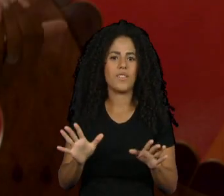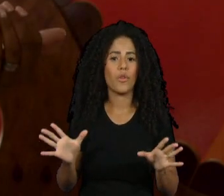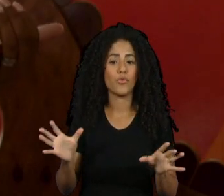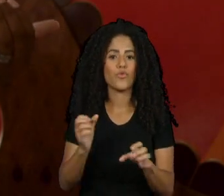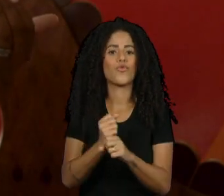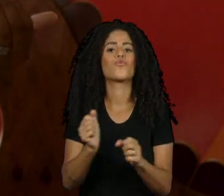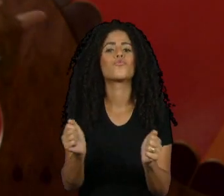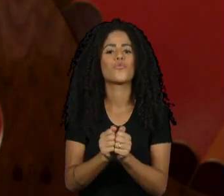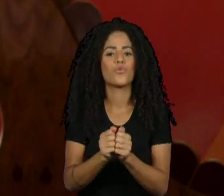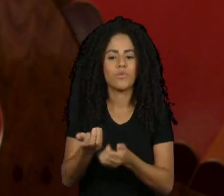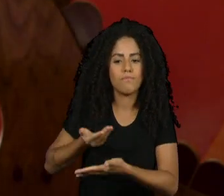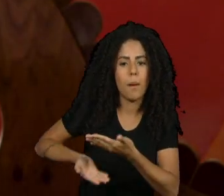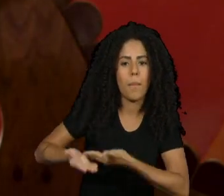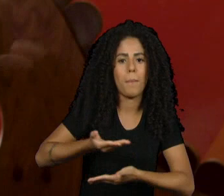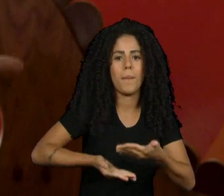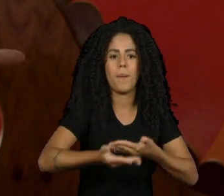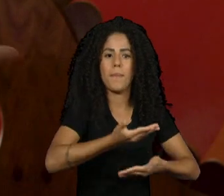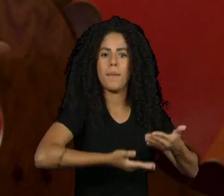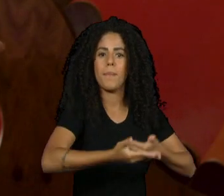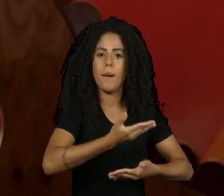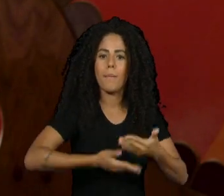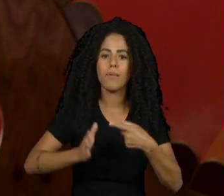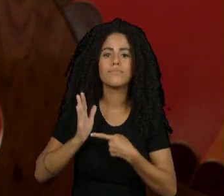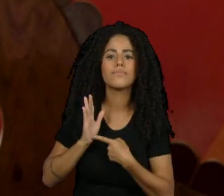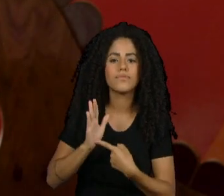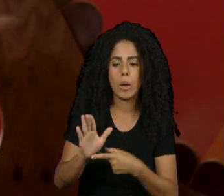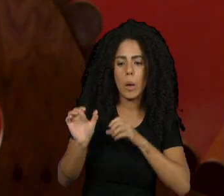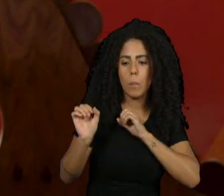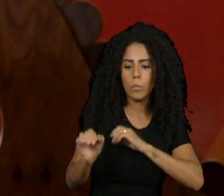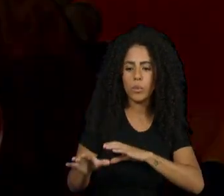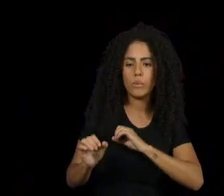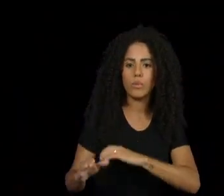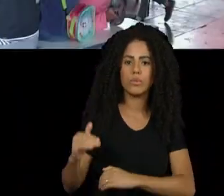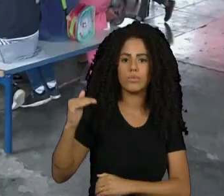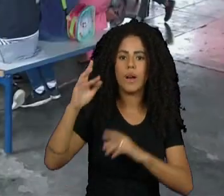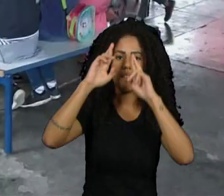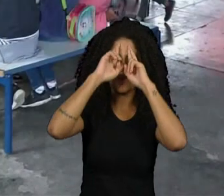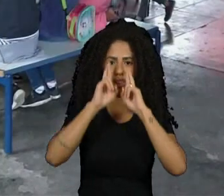viver em comunhão, ter essa fraternidade, é o respeito.